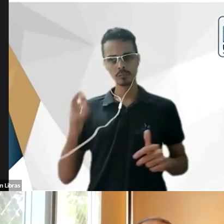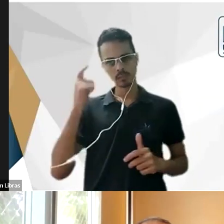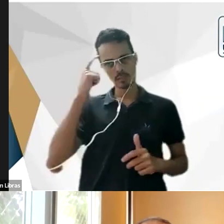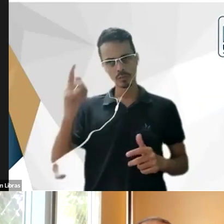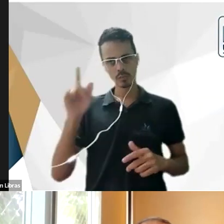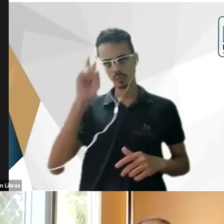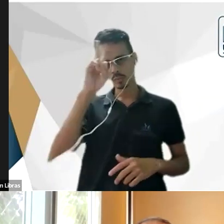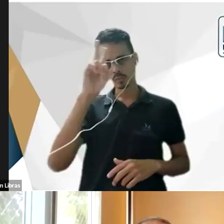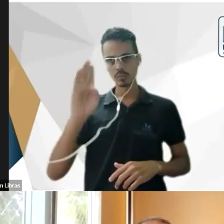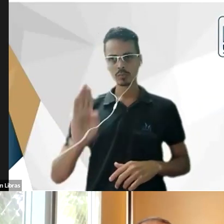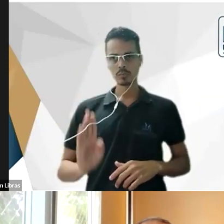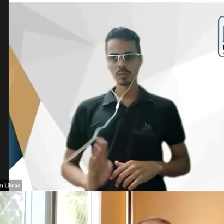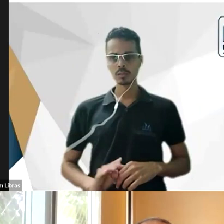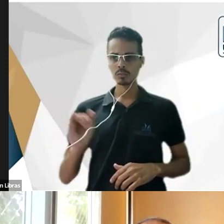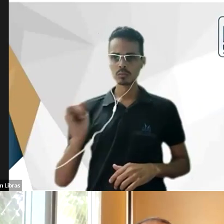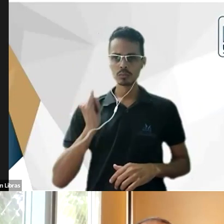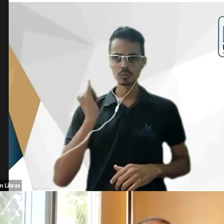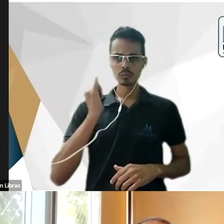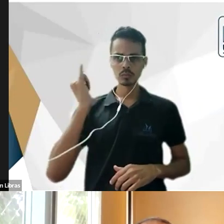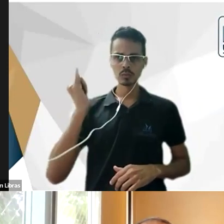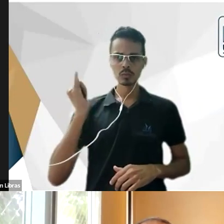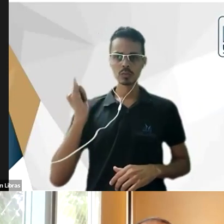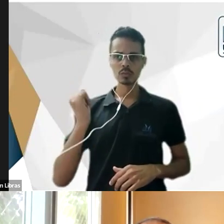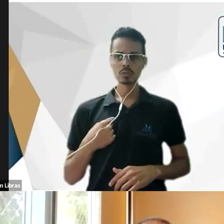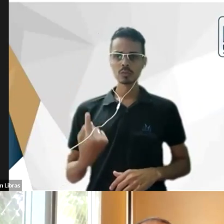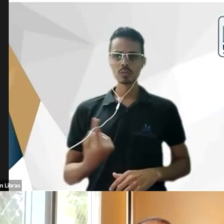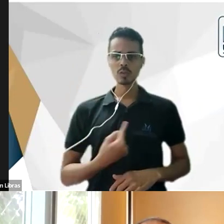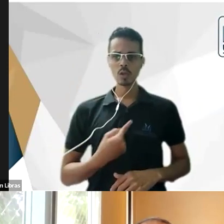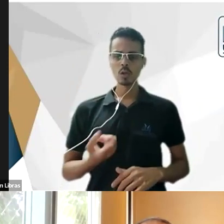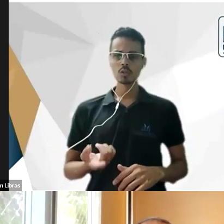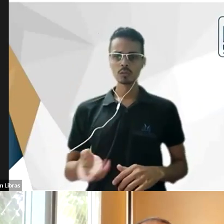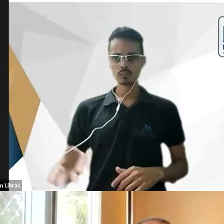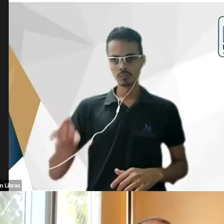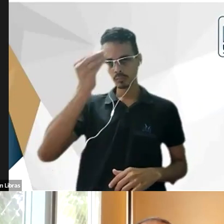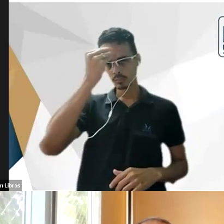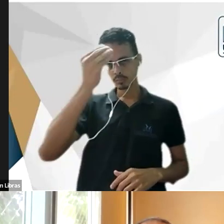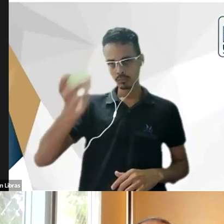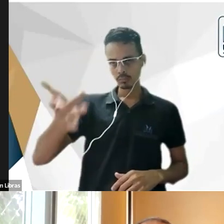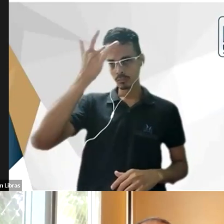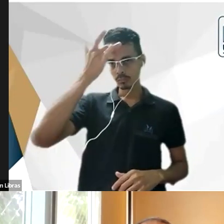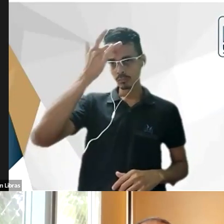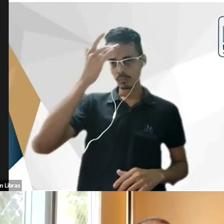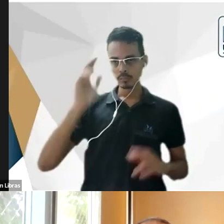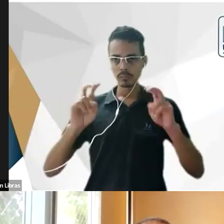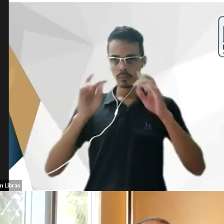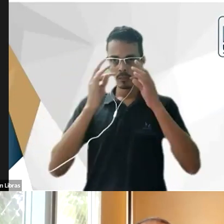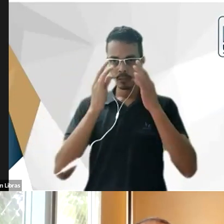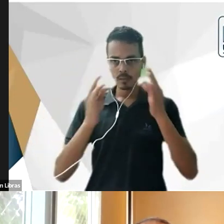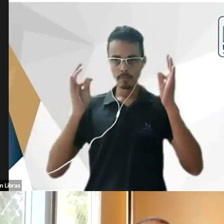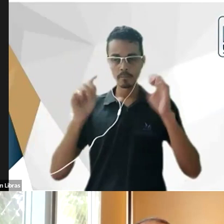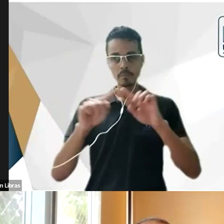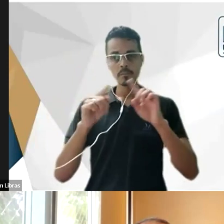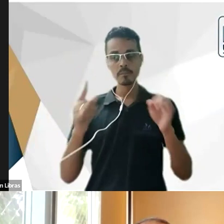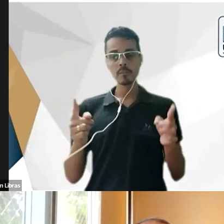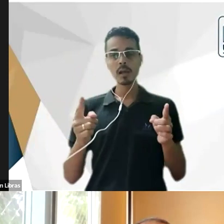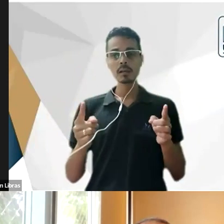foram muito importantes para nós guardarem a memória e informações sobre Tobias mas cuja perspectiva